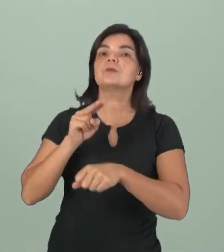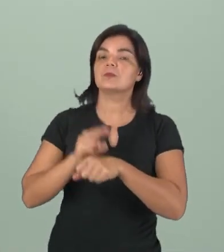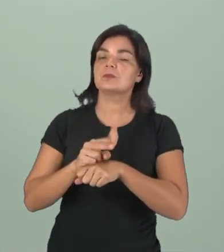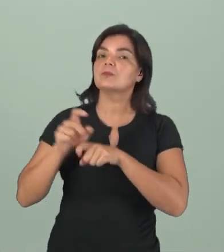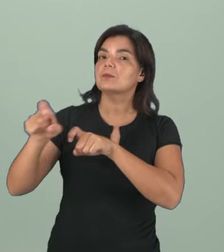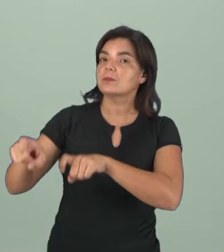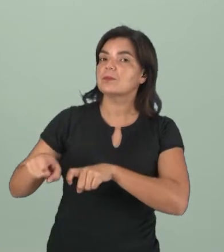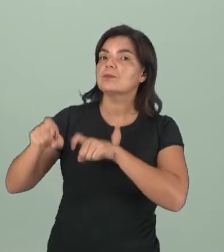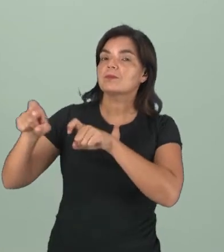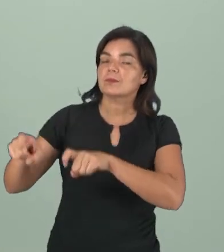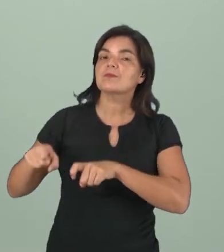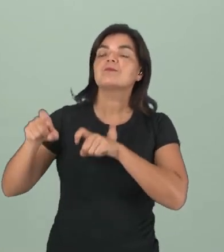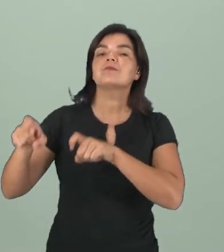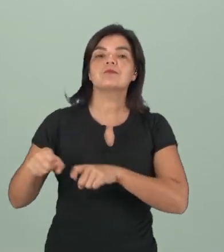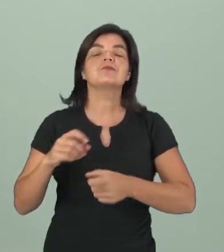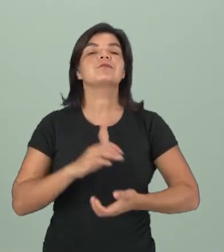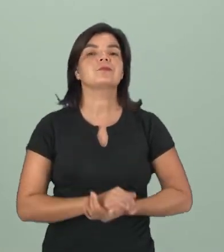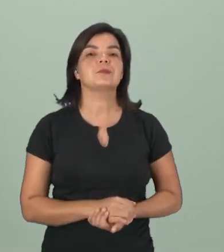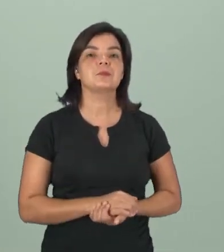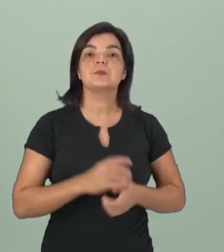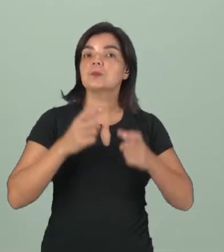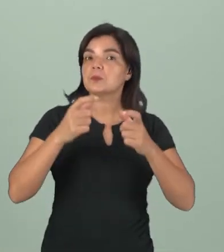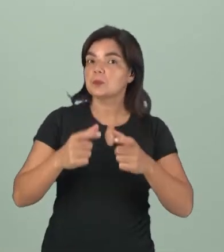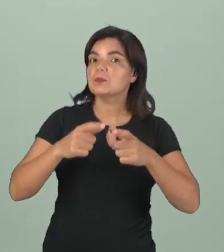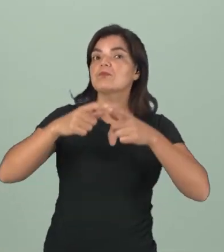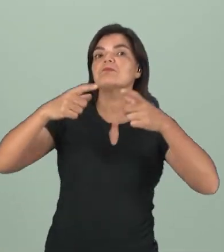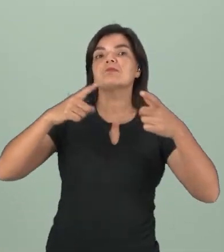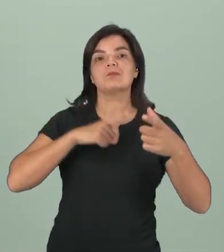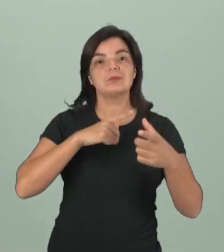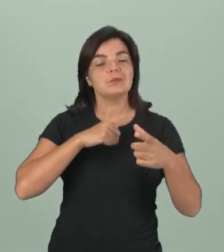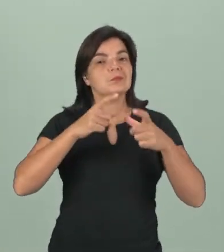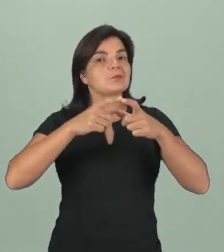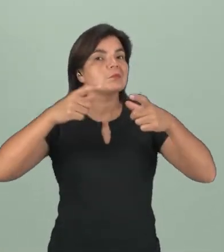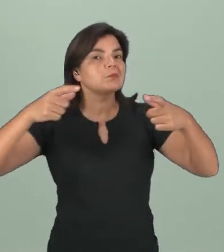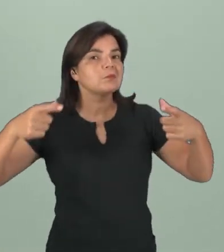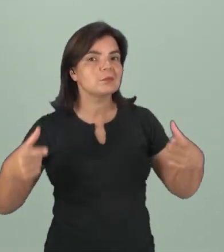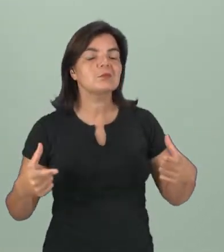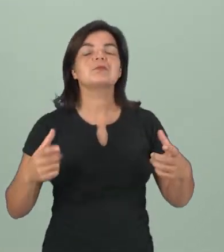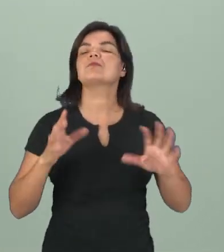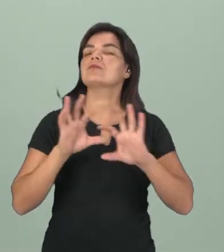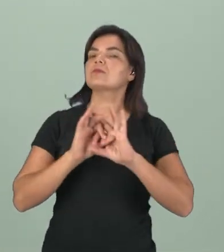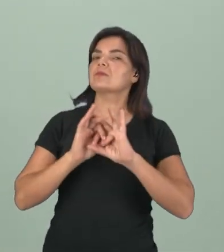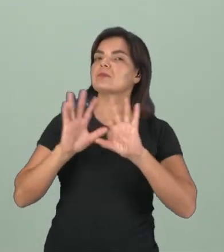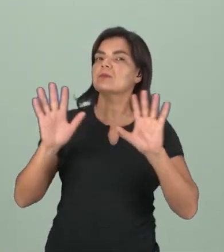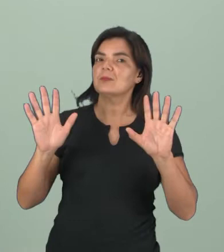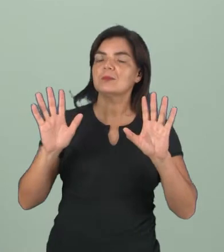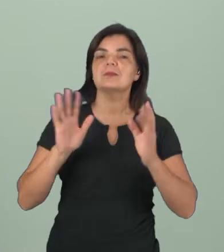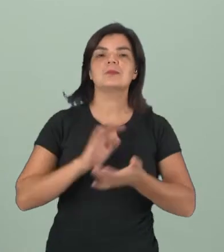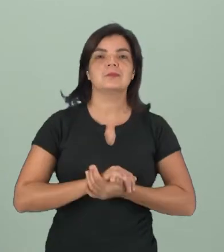chacra, em uma fazenda, um lugar que tenha espaço para ele ficar bem...